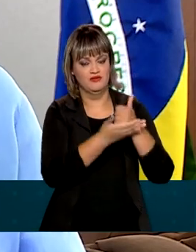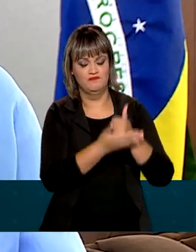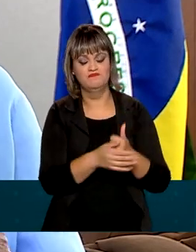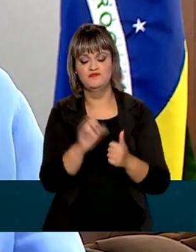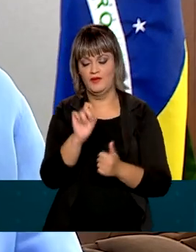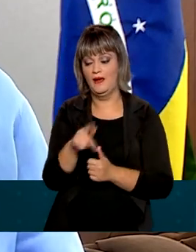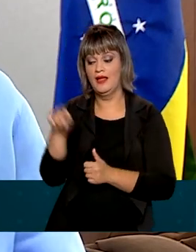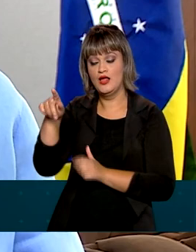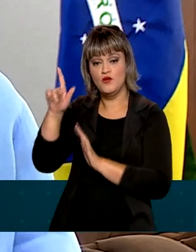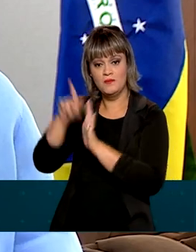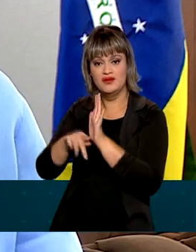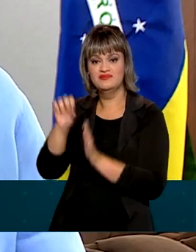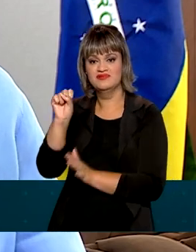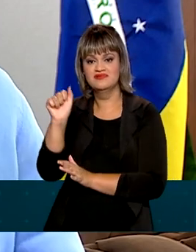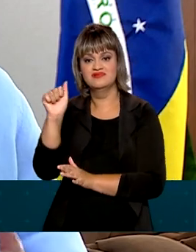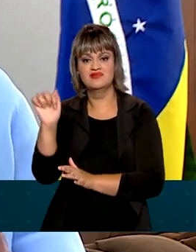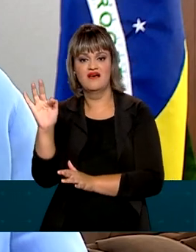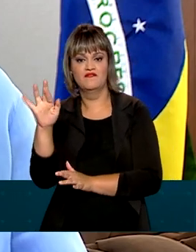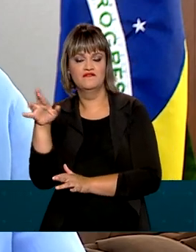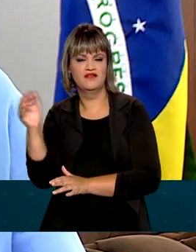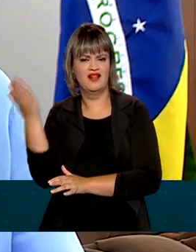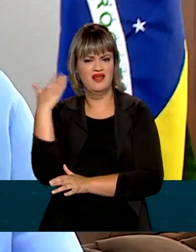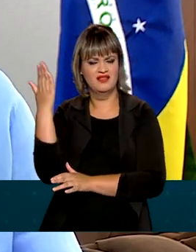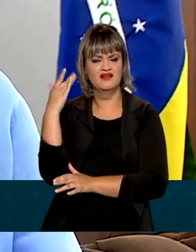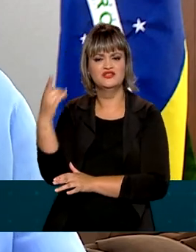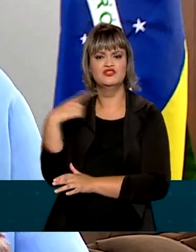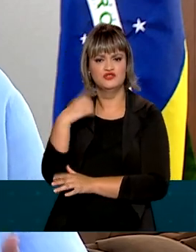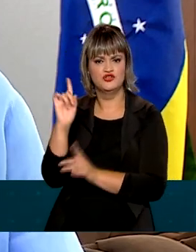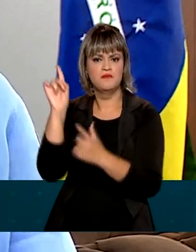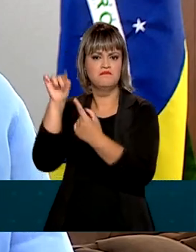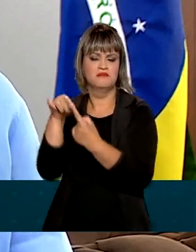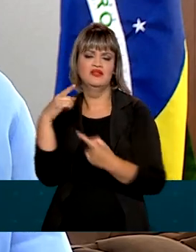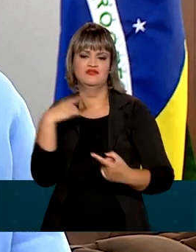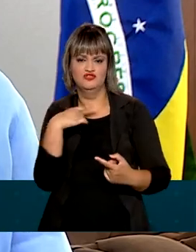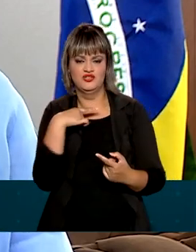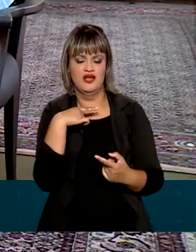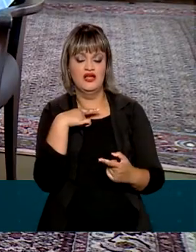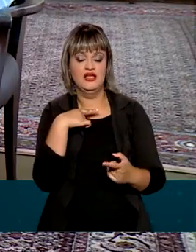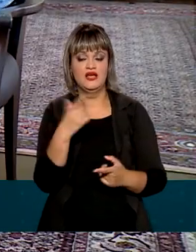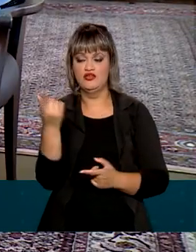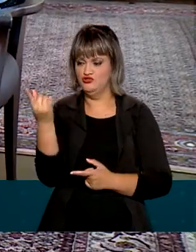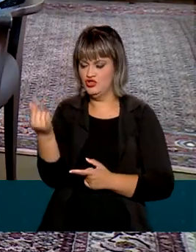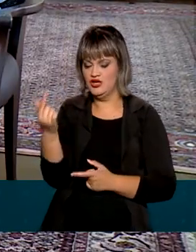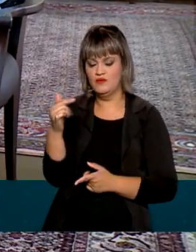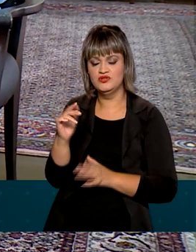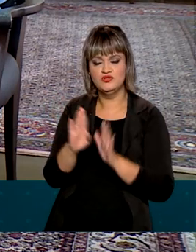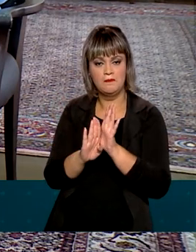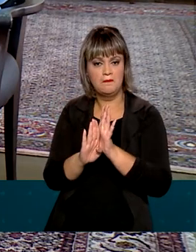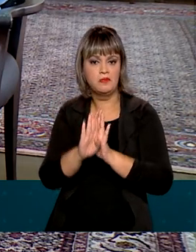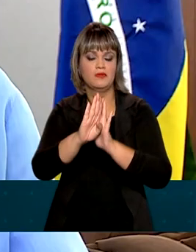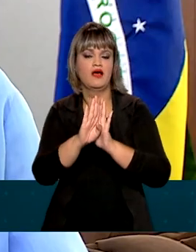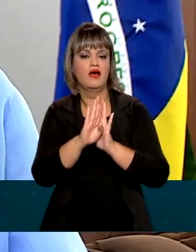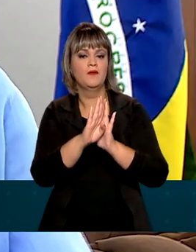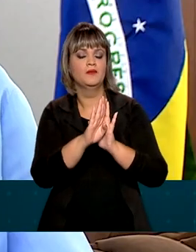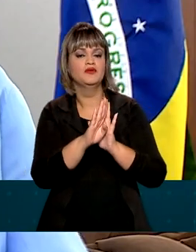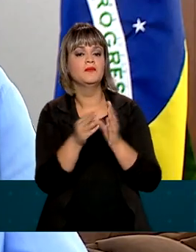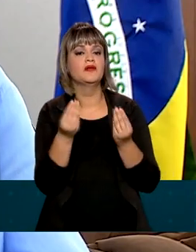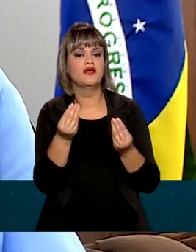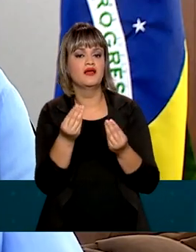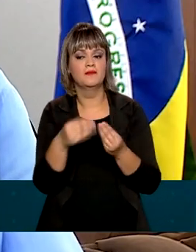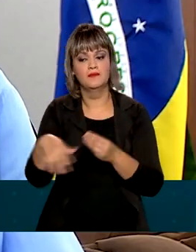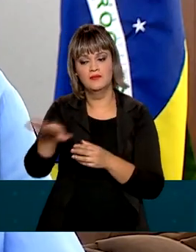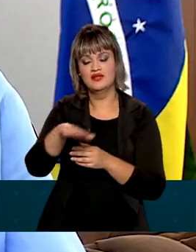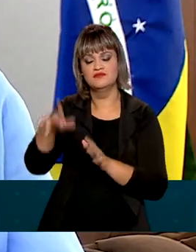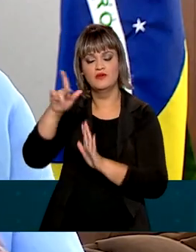safra, lá atrás, nós já tínhamos essa meta e aumentamos aí os recursos para os programas de